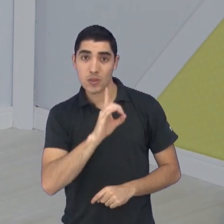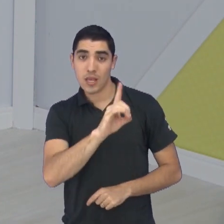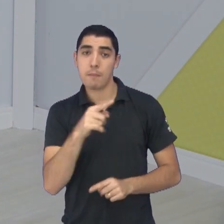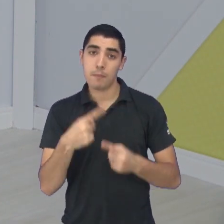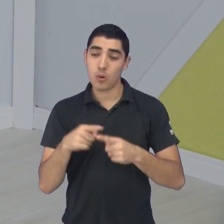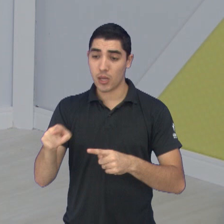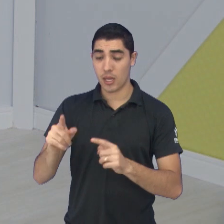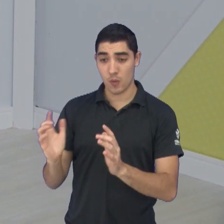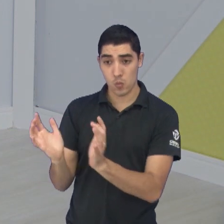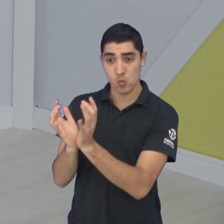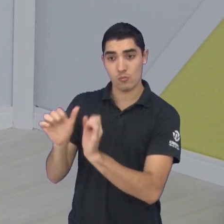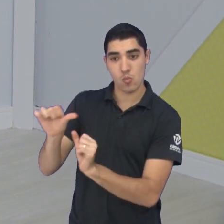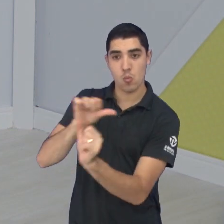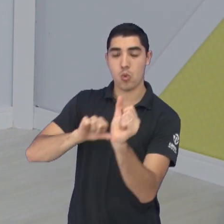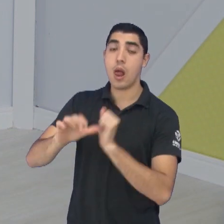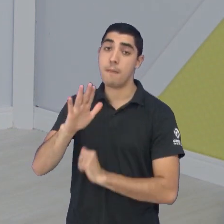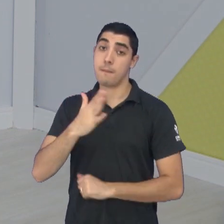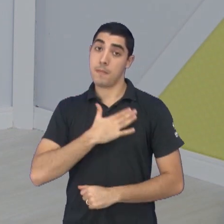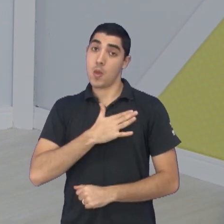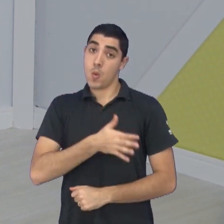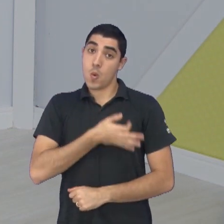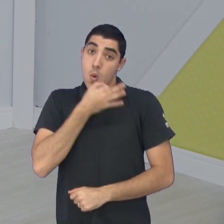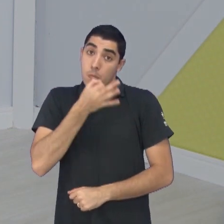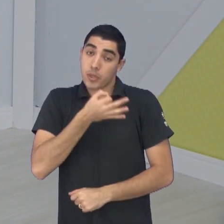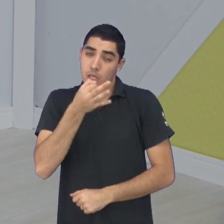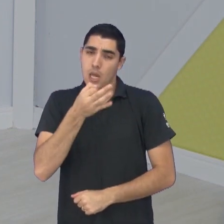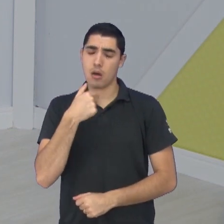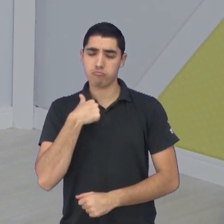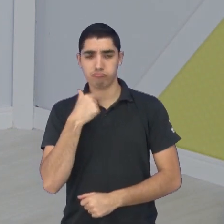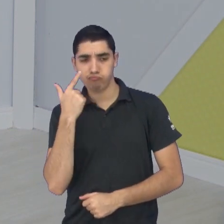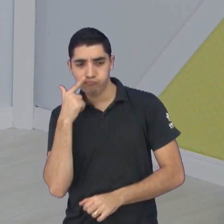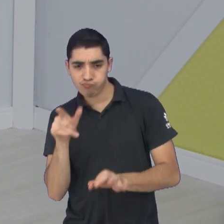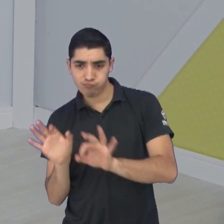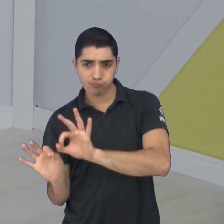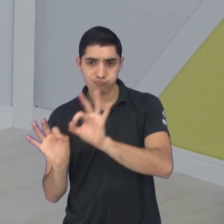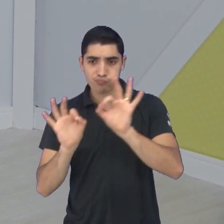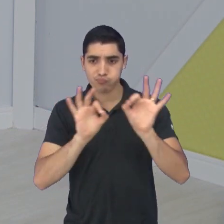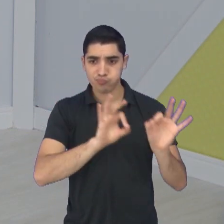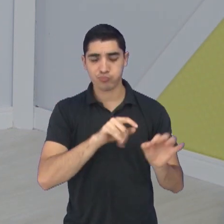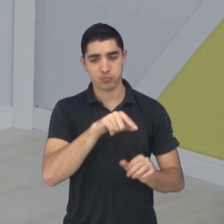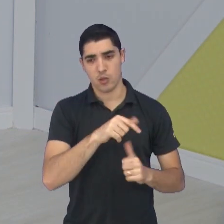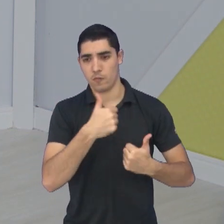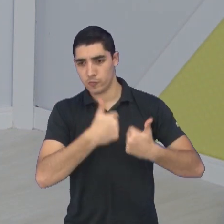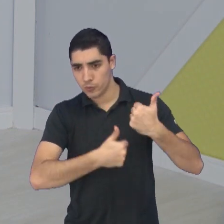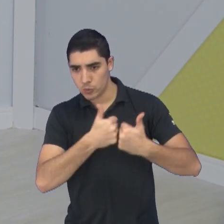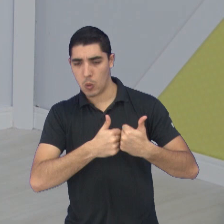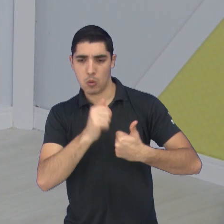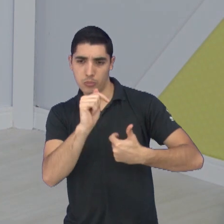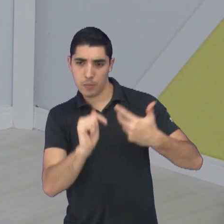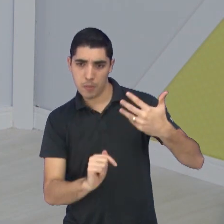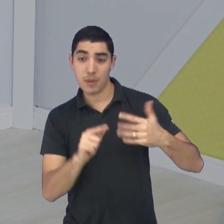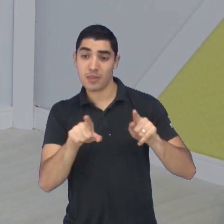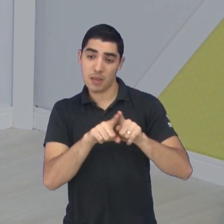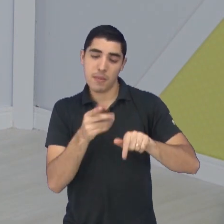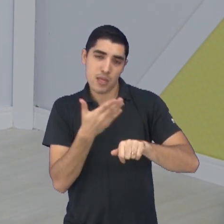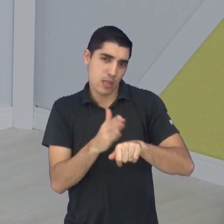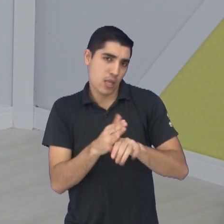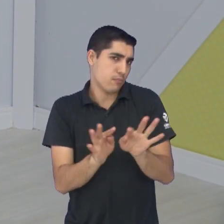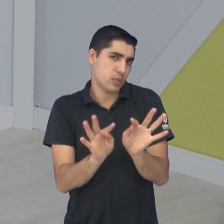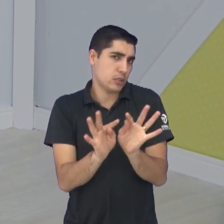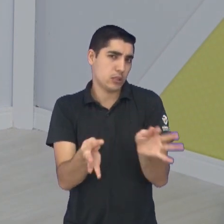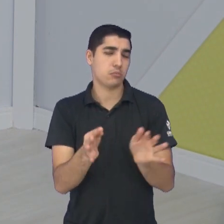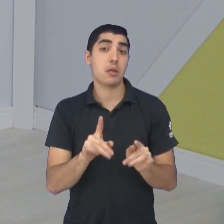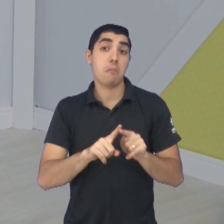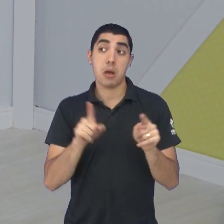também. Claro, é uma visão olhando de fora, dentro daquilo que a gente pode acompanhar de jogos e minimamente dos treinos. Mas, e o que a